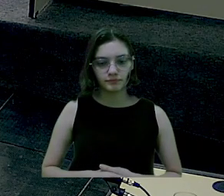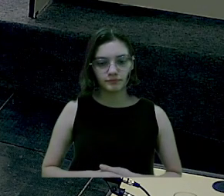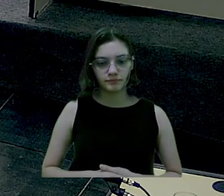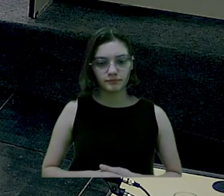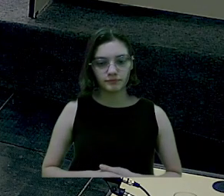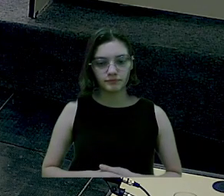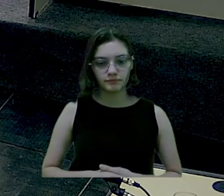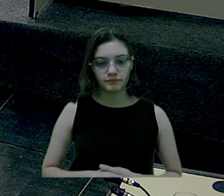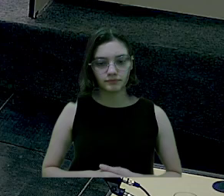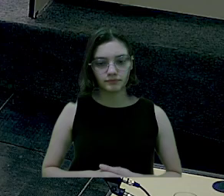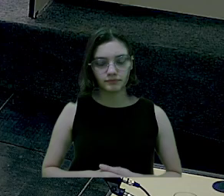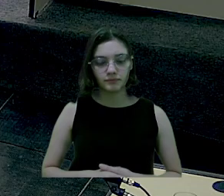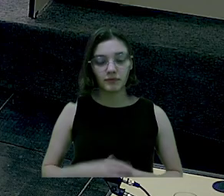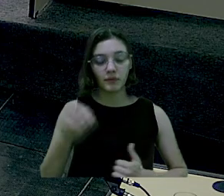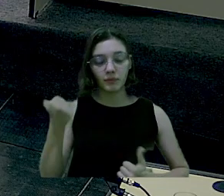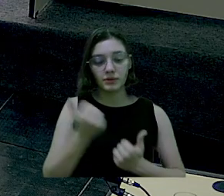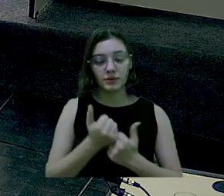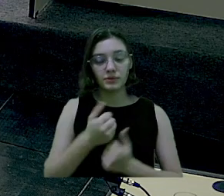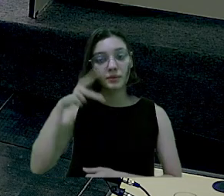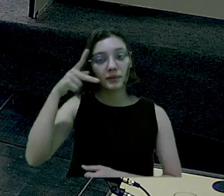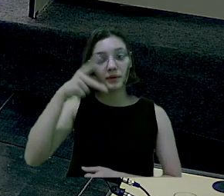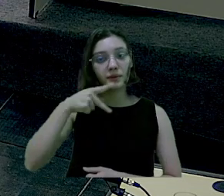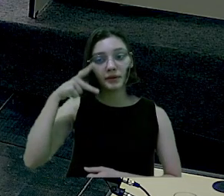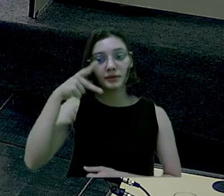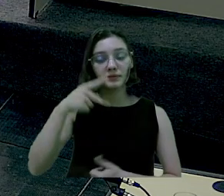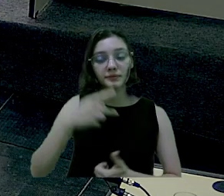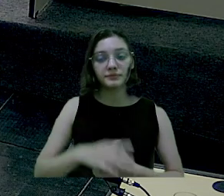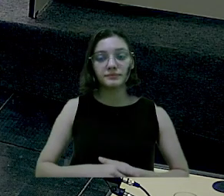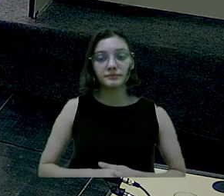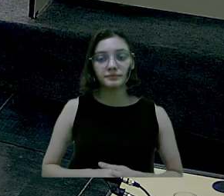para o assessor parlamentar